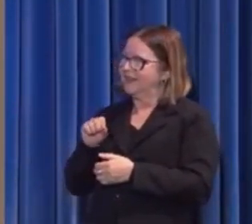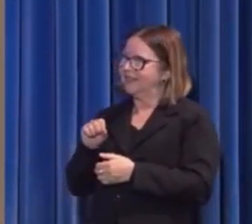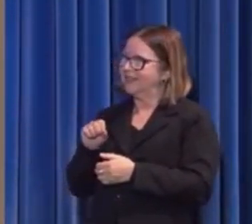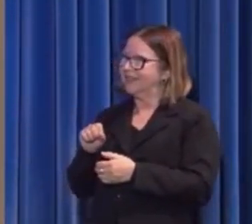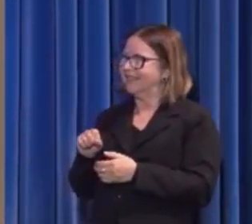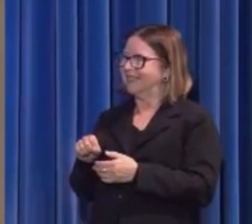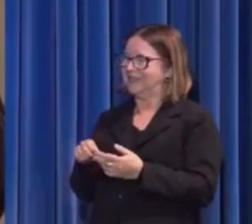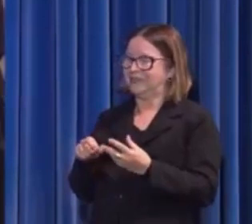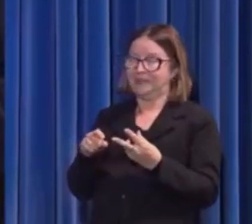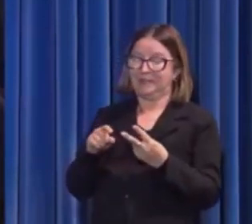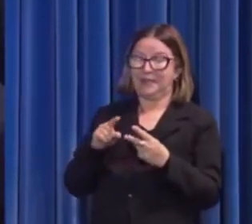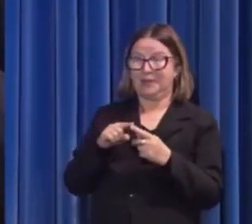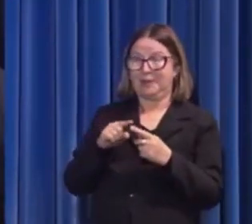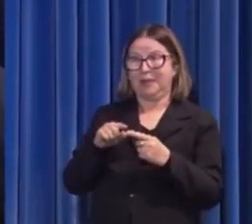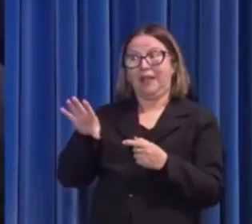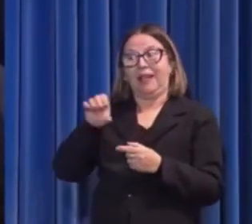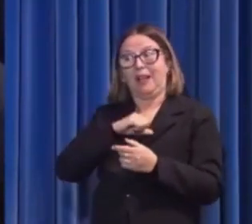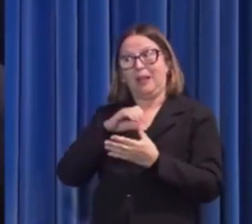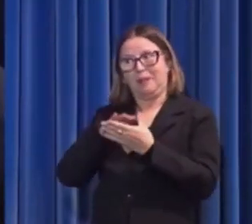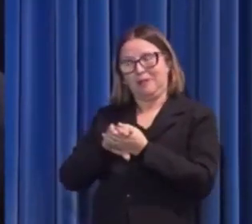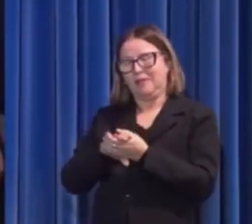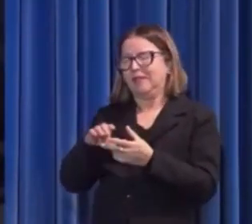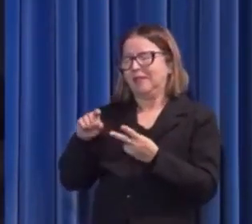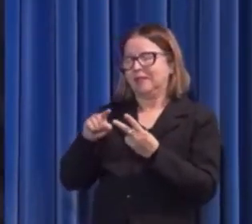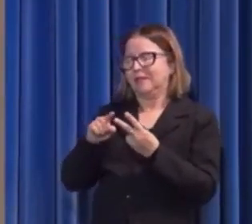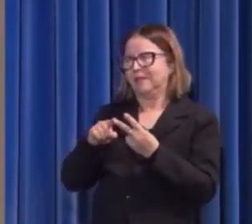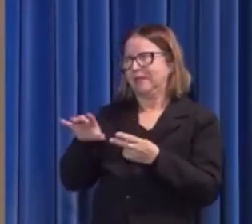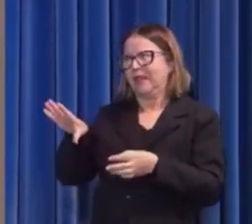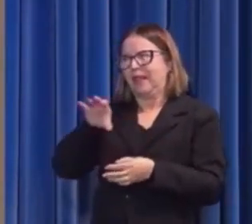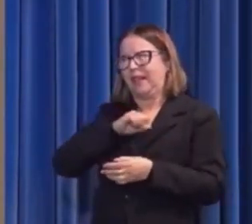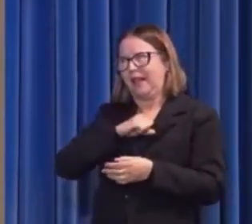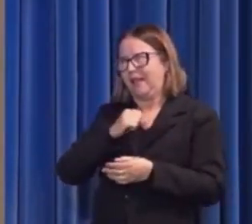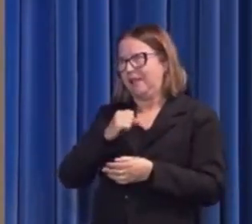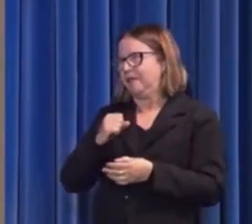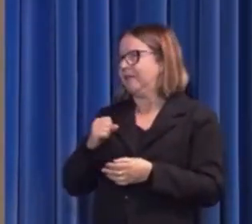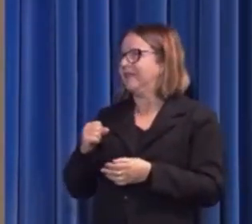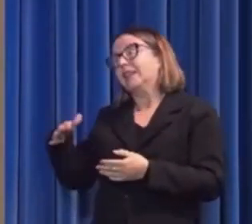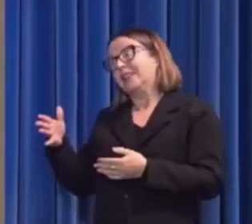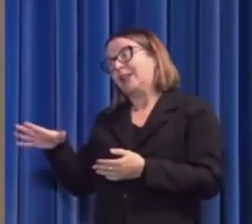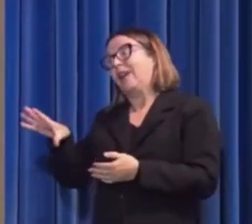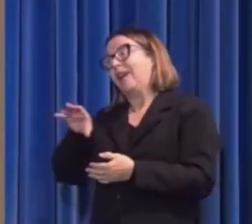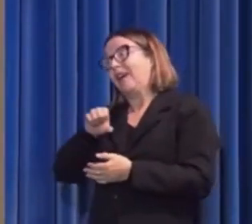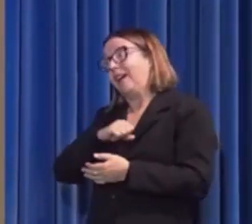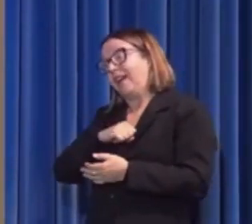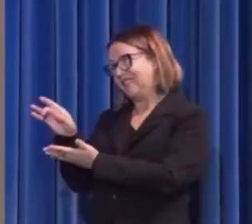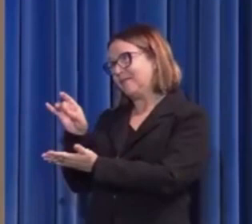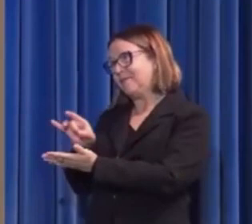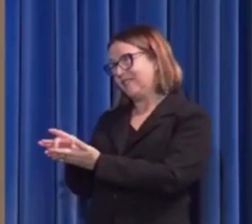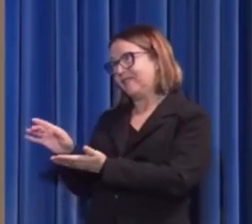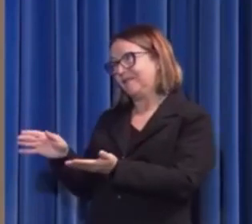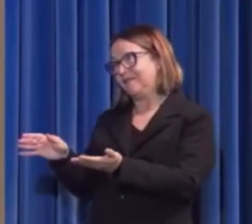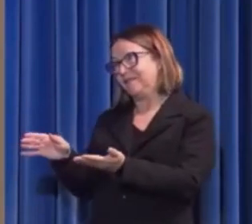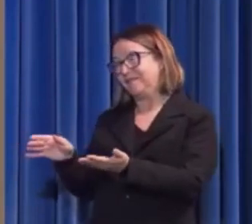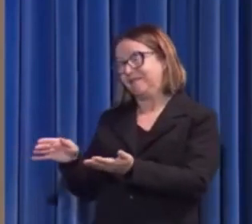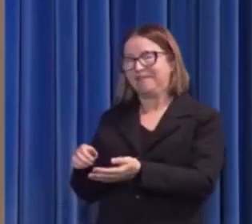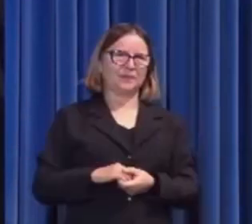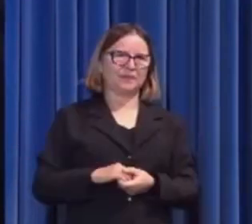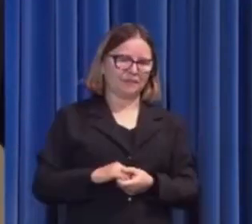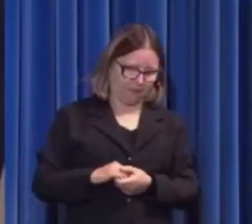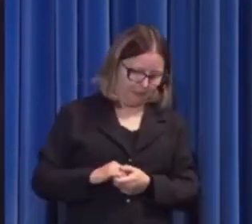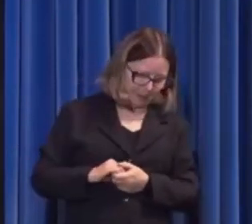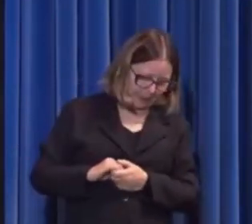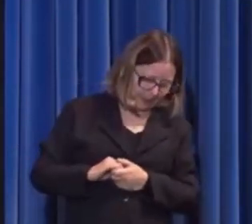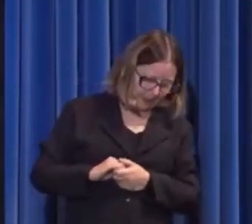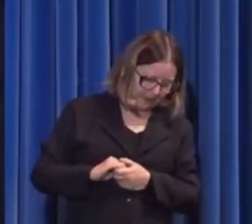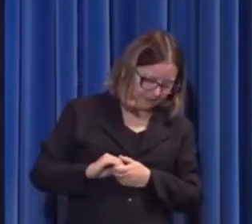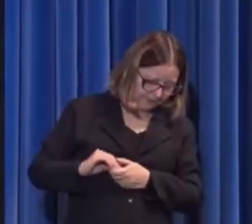A segunda instância é o amor do próximo. E a terceira instância é amar os vossos inimigos. Para onde nós vamos? Qual é a opção que você tem? A